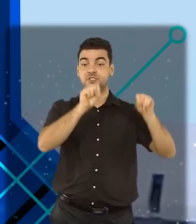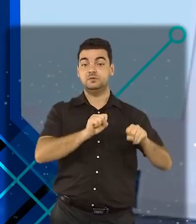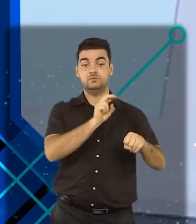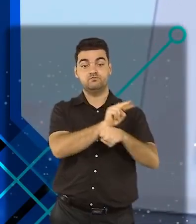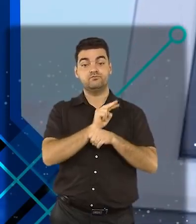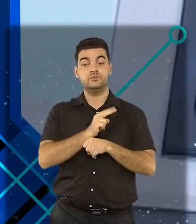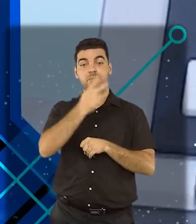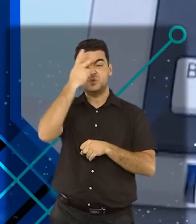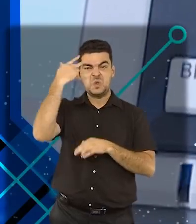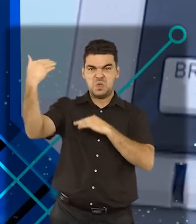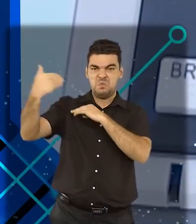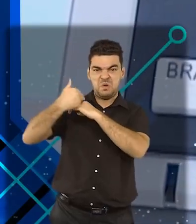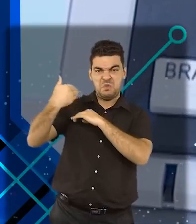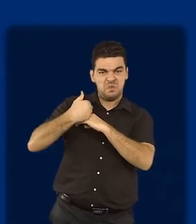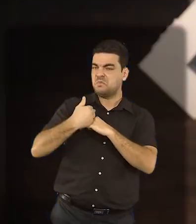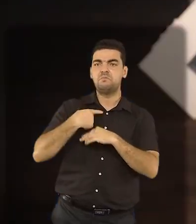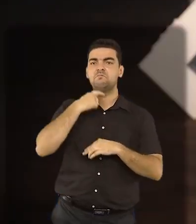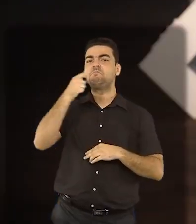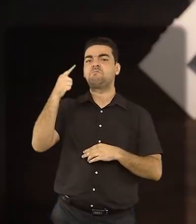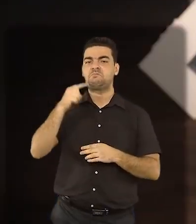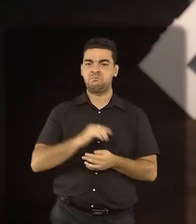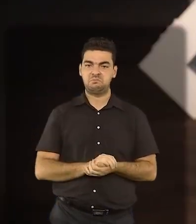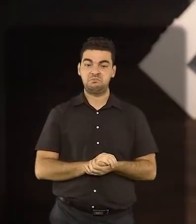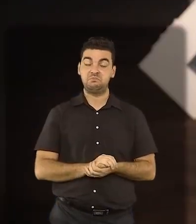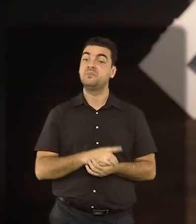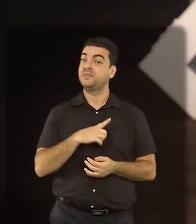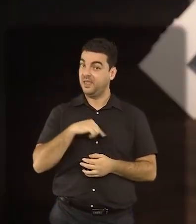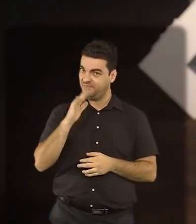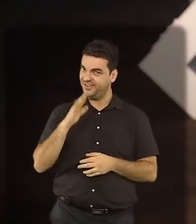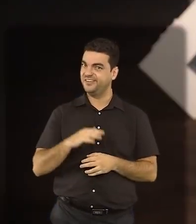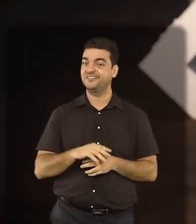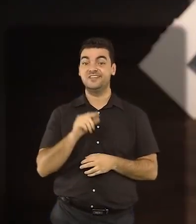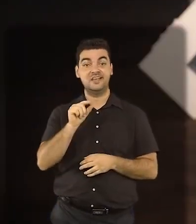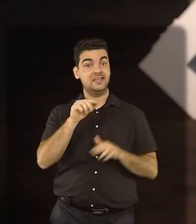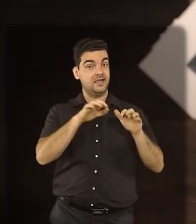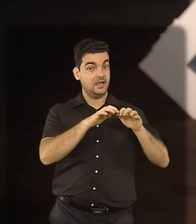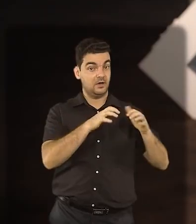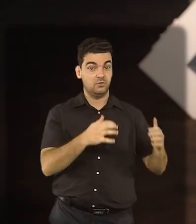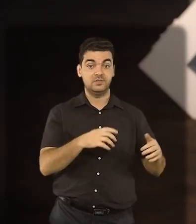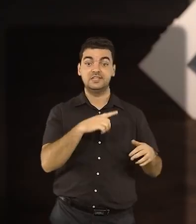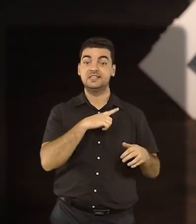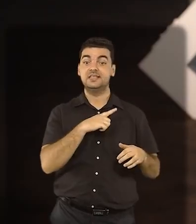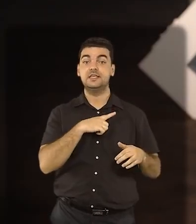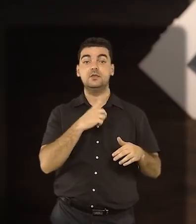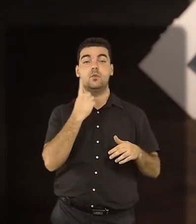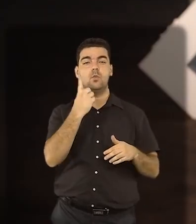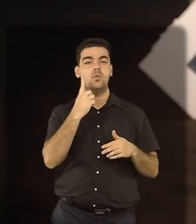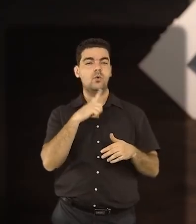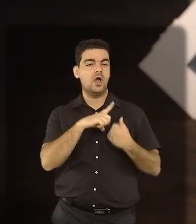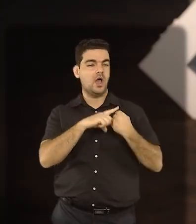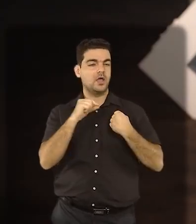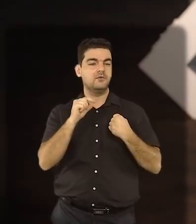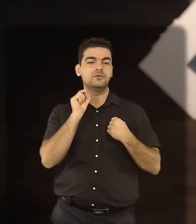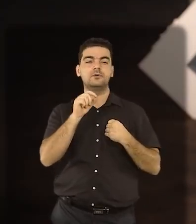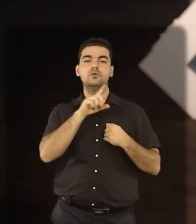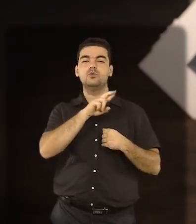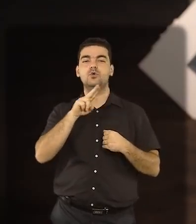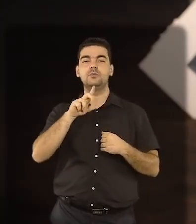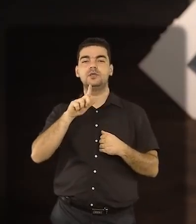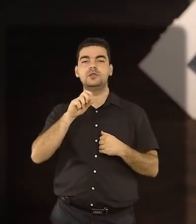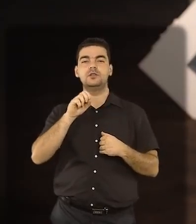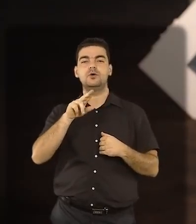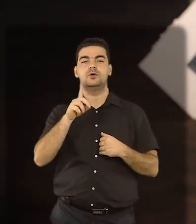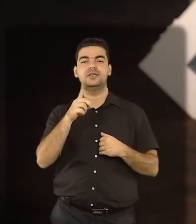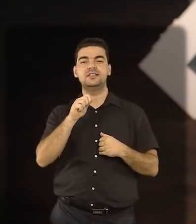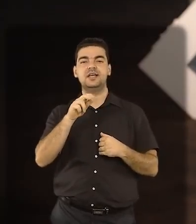de qualquer tentativa de invasão. E tem mais. A urna possui um arquivo que é chamado de log da